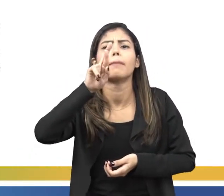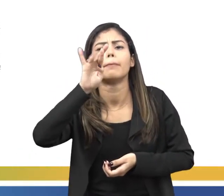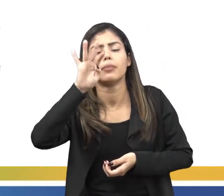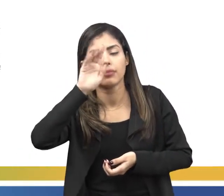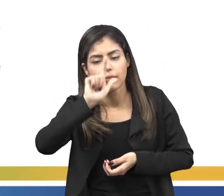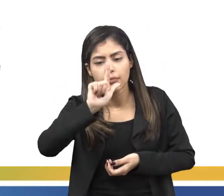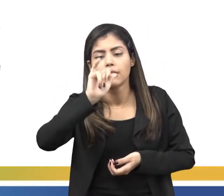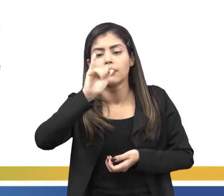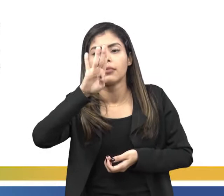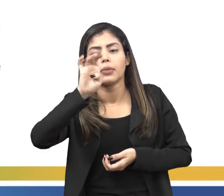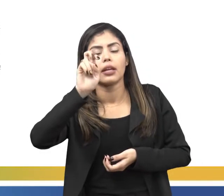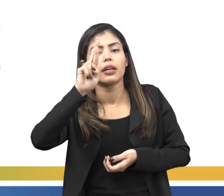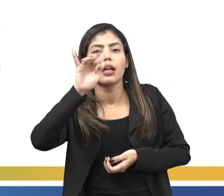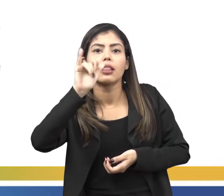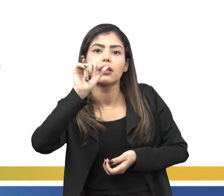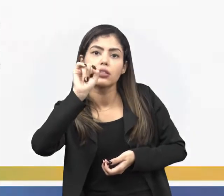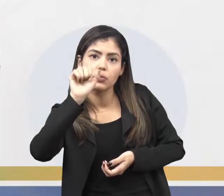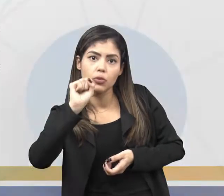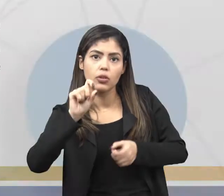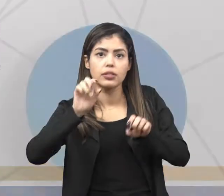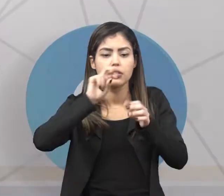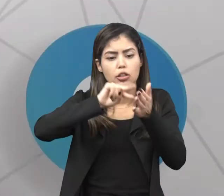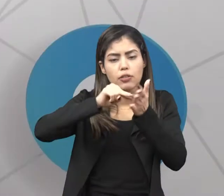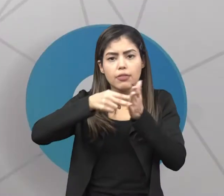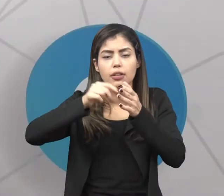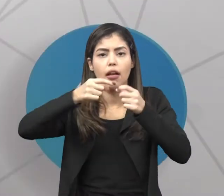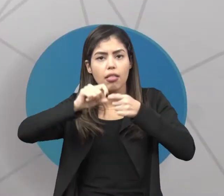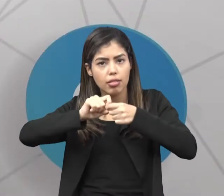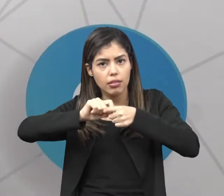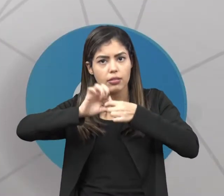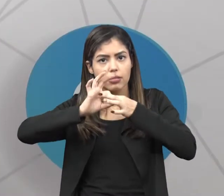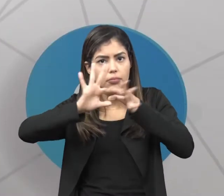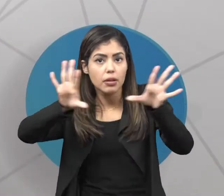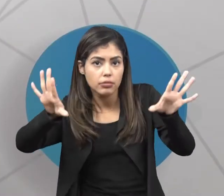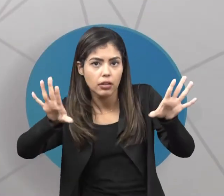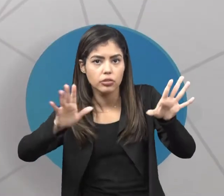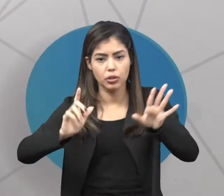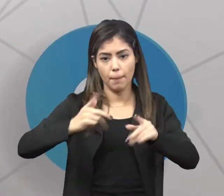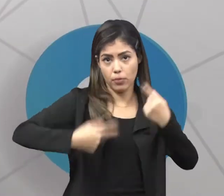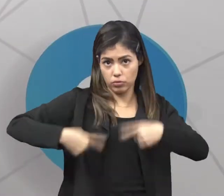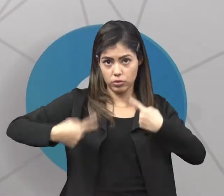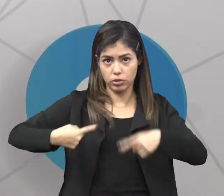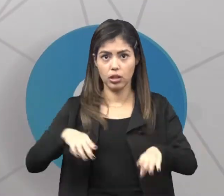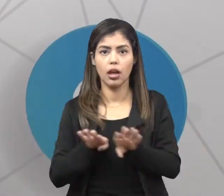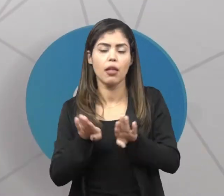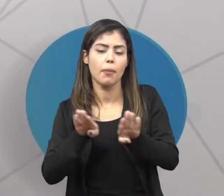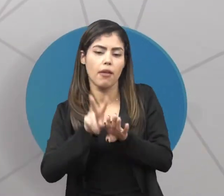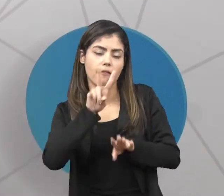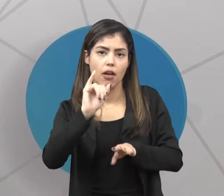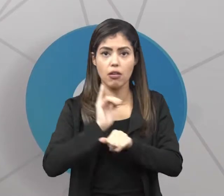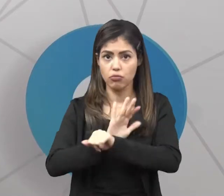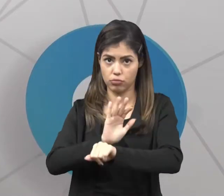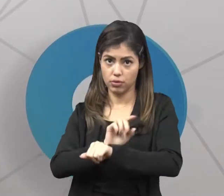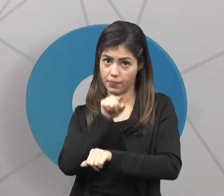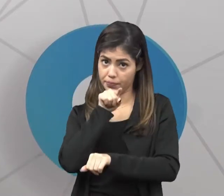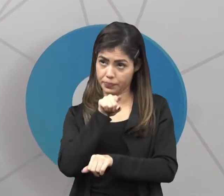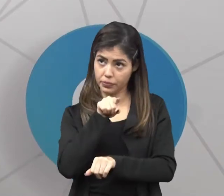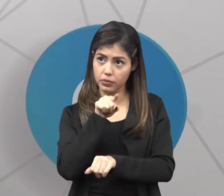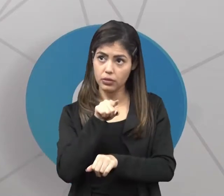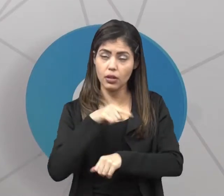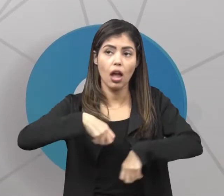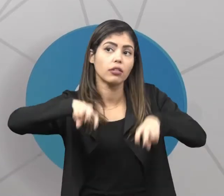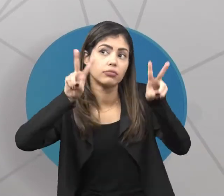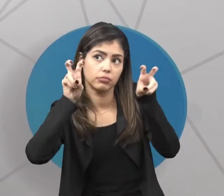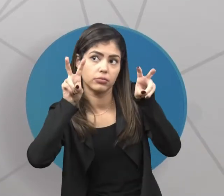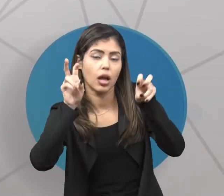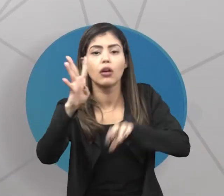ideia de liberdade, liberdade política. E ele também vai contribuir bastante com relação à teoria do